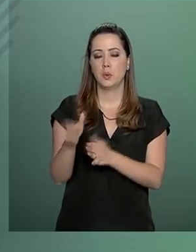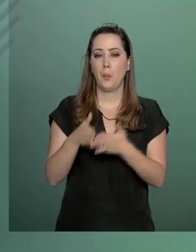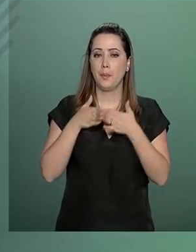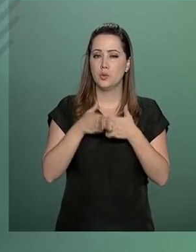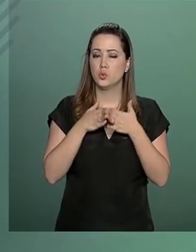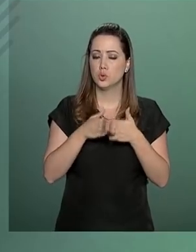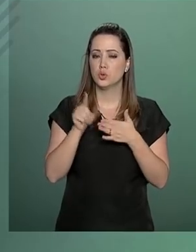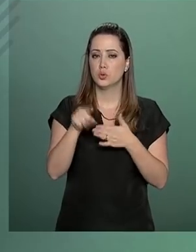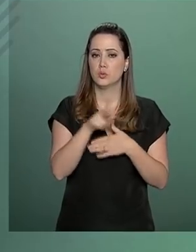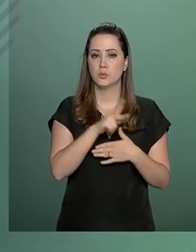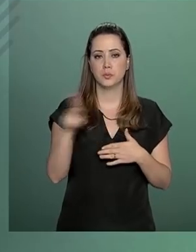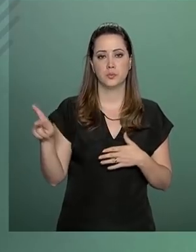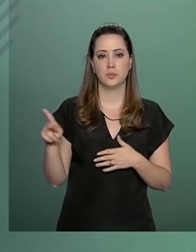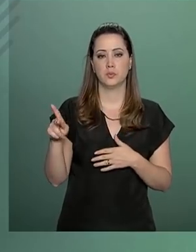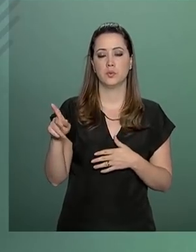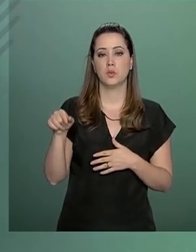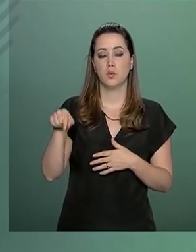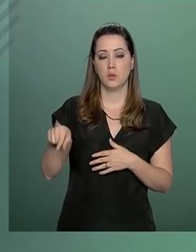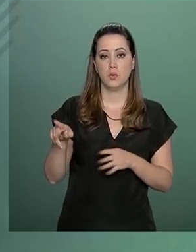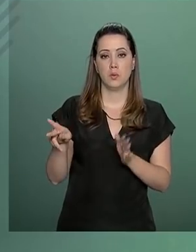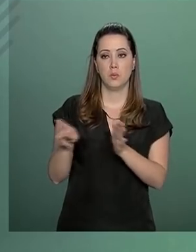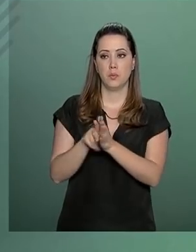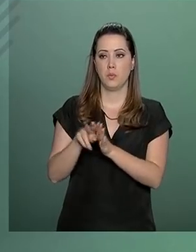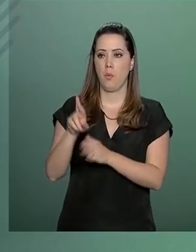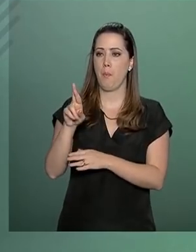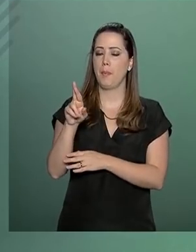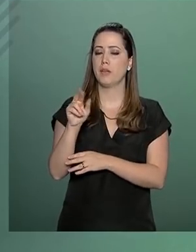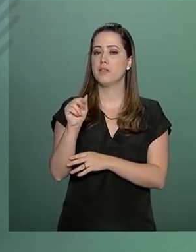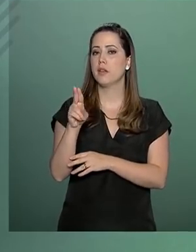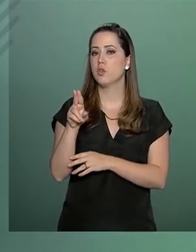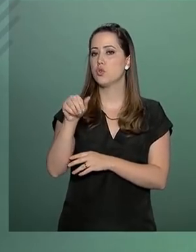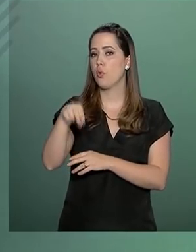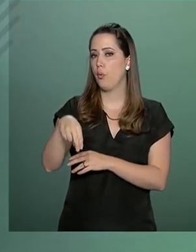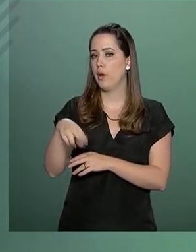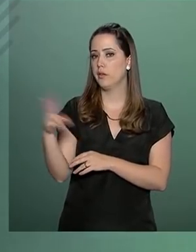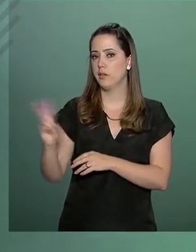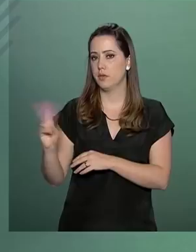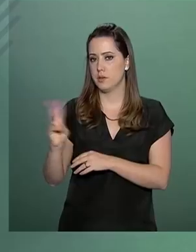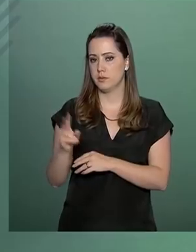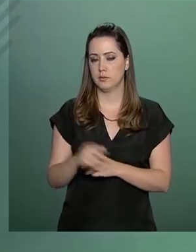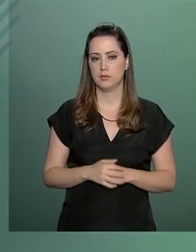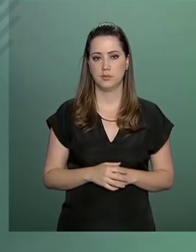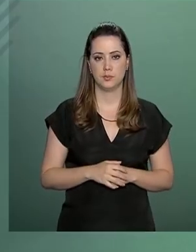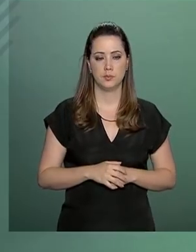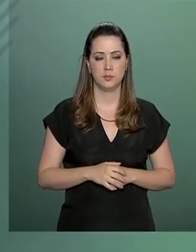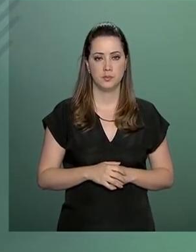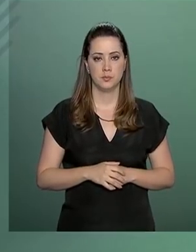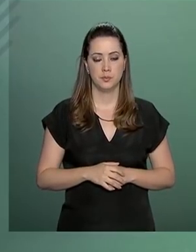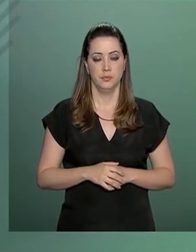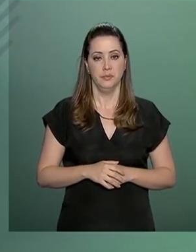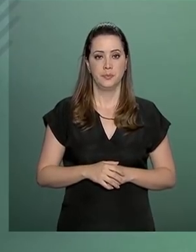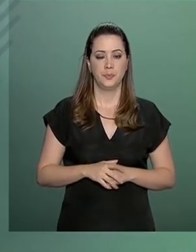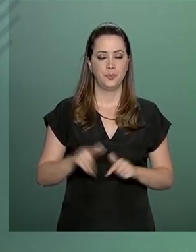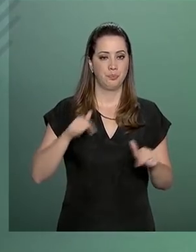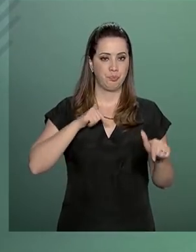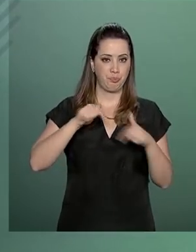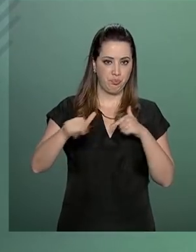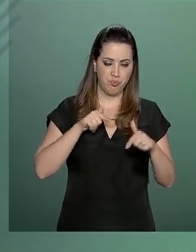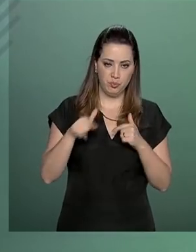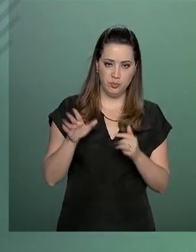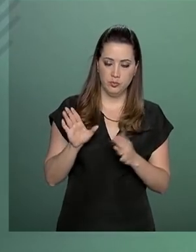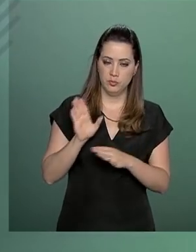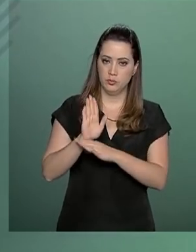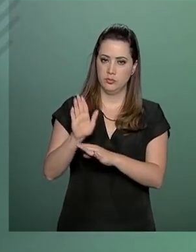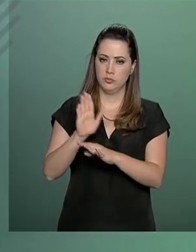apelo do presidente encarregado Juan Guaidó. A operação em